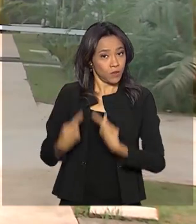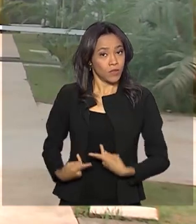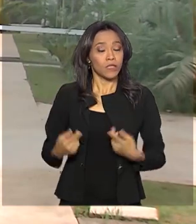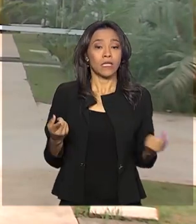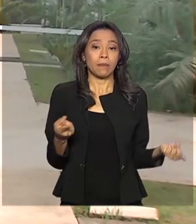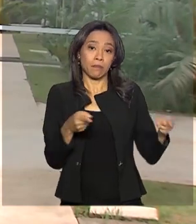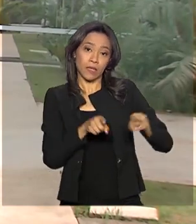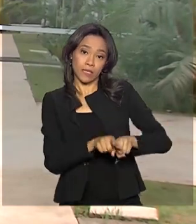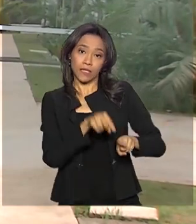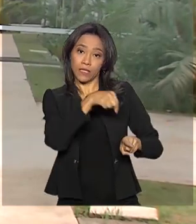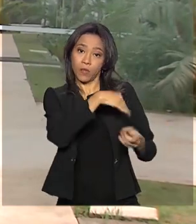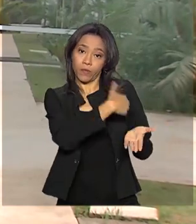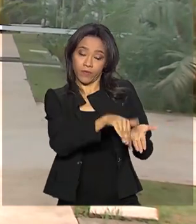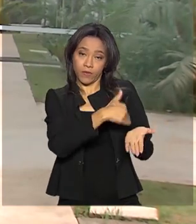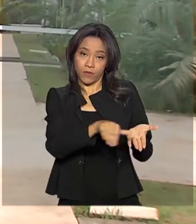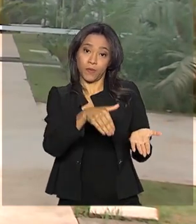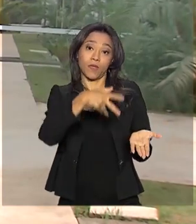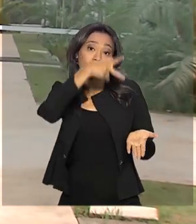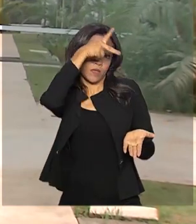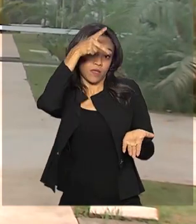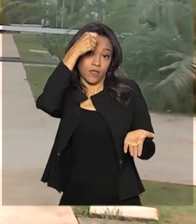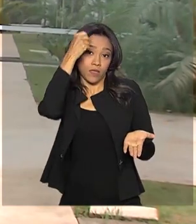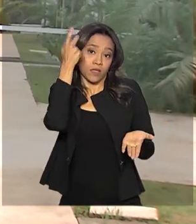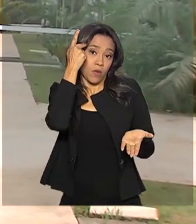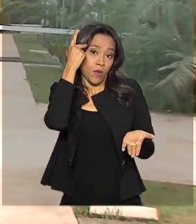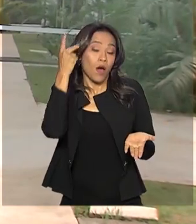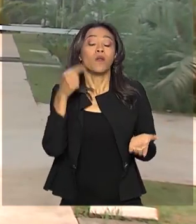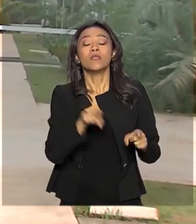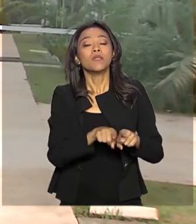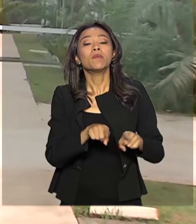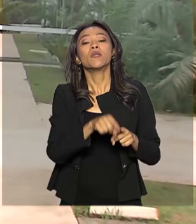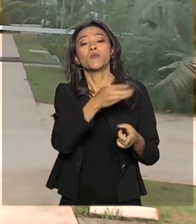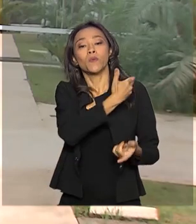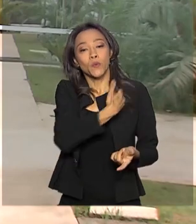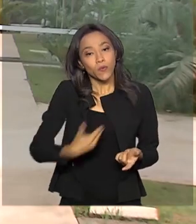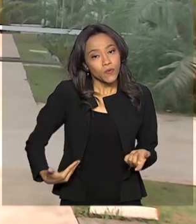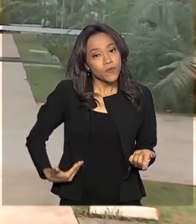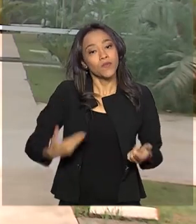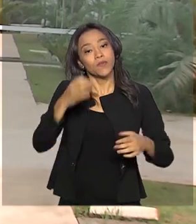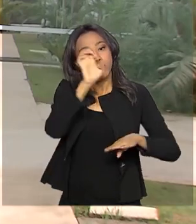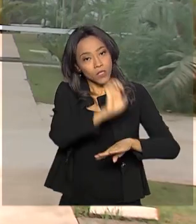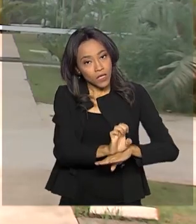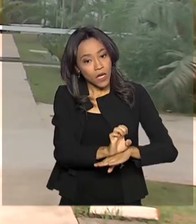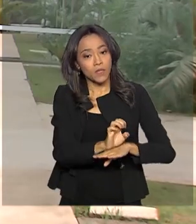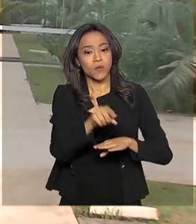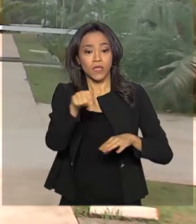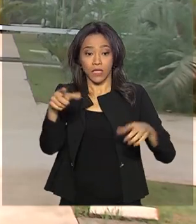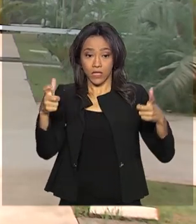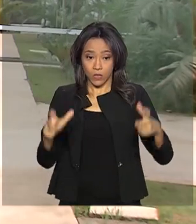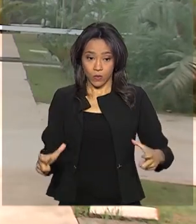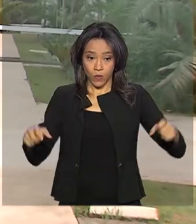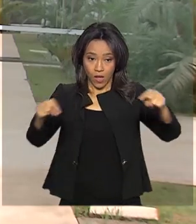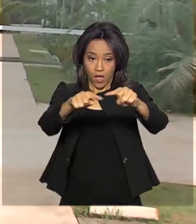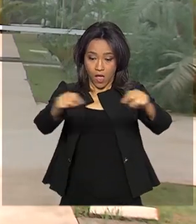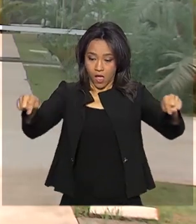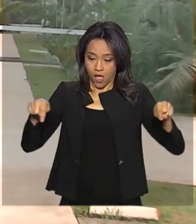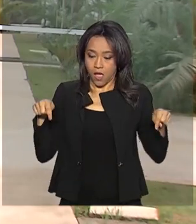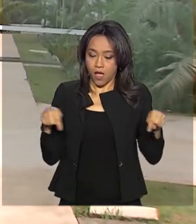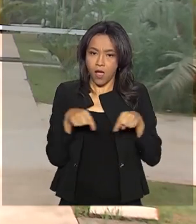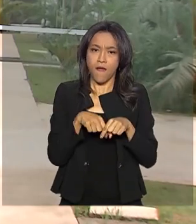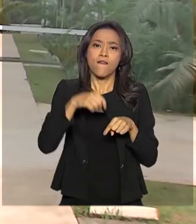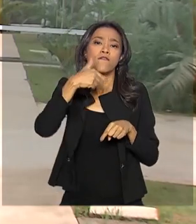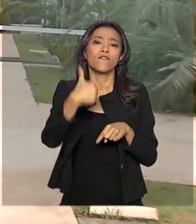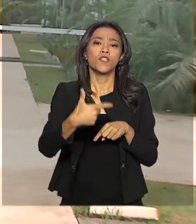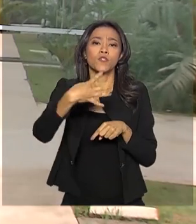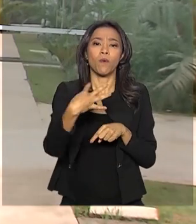Prefeitura Municipal de São Paulo e também o governo do Estado. espaço de quase 4 mil metros quadrados funcionará 24